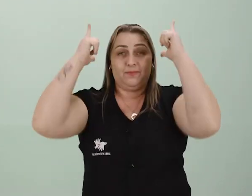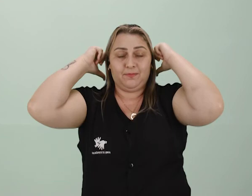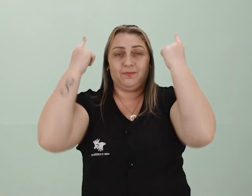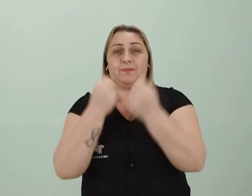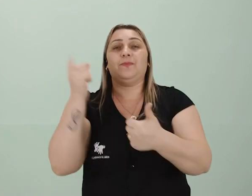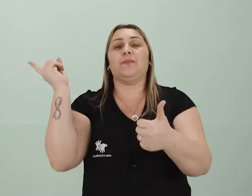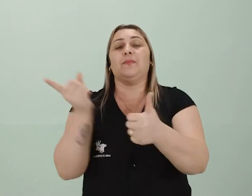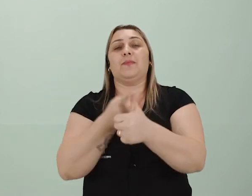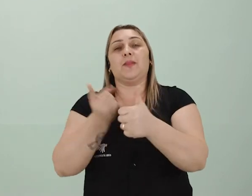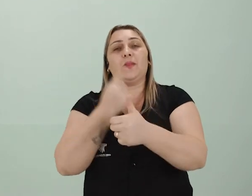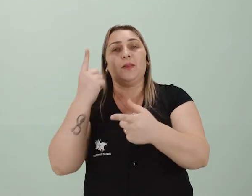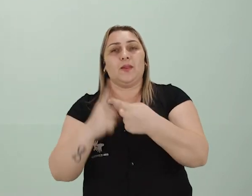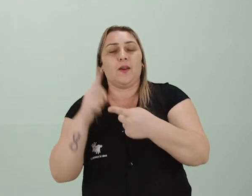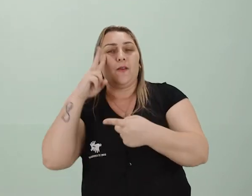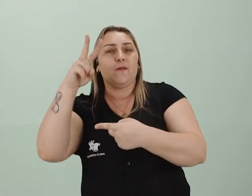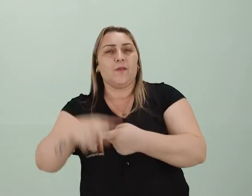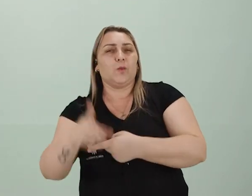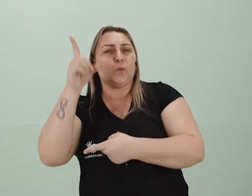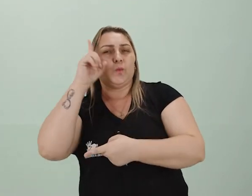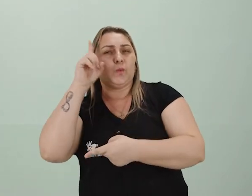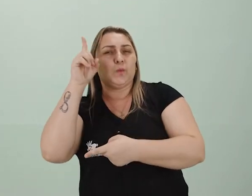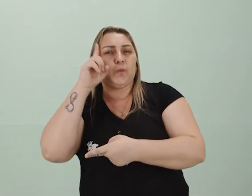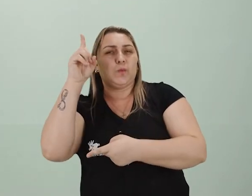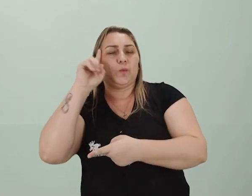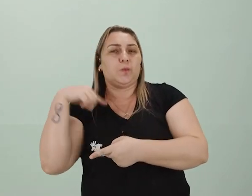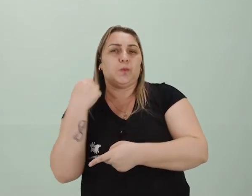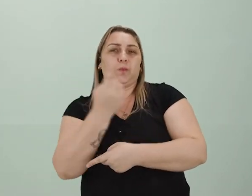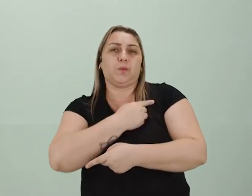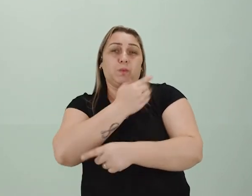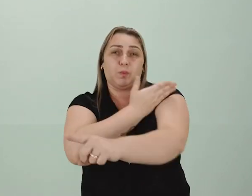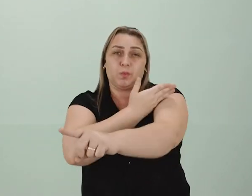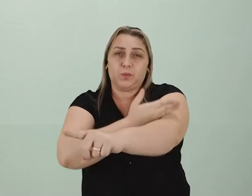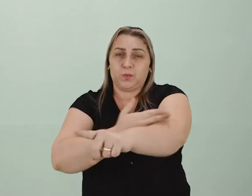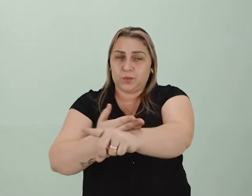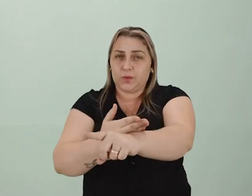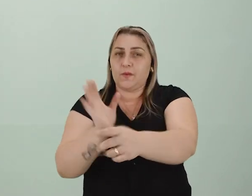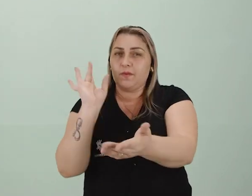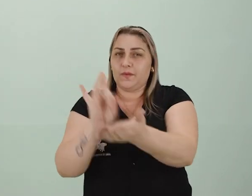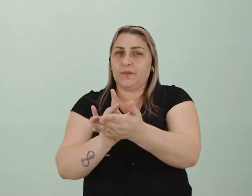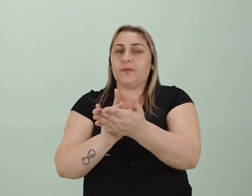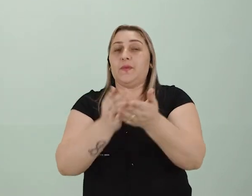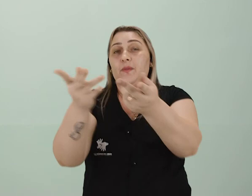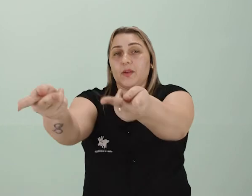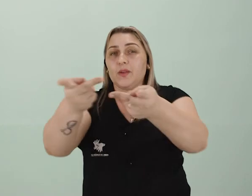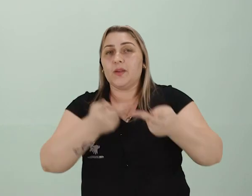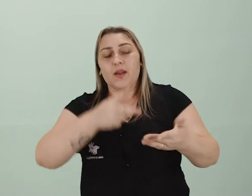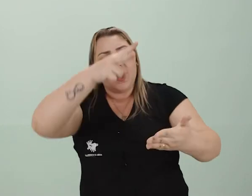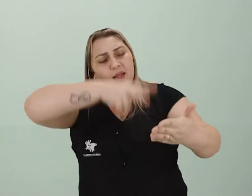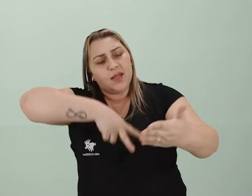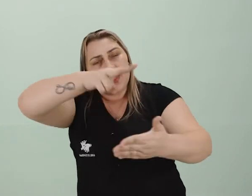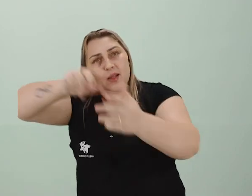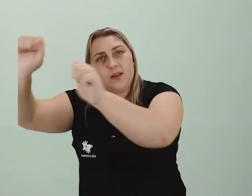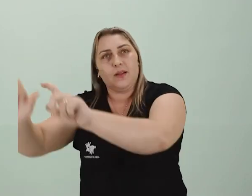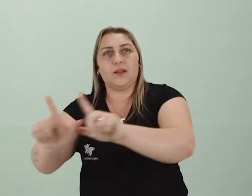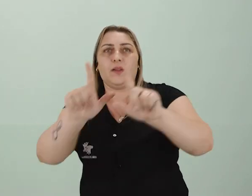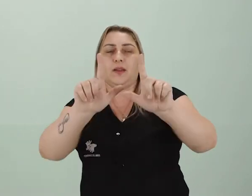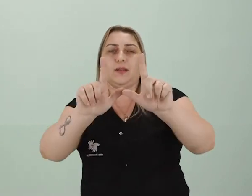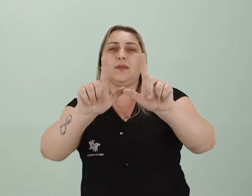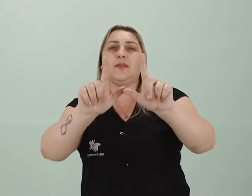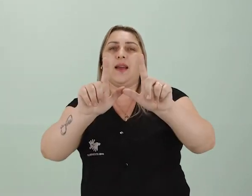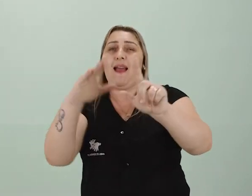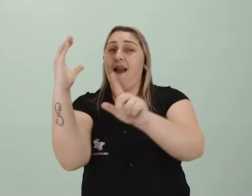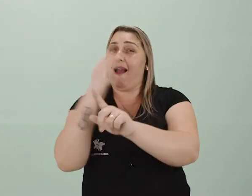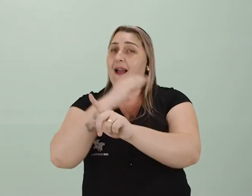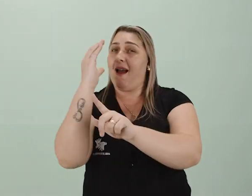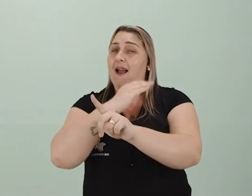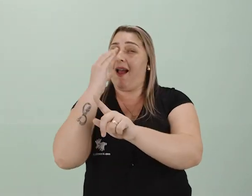Primeiro porque a gente vê ela em todos os lugares da nossa cultura, não é verdade? E aí eu vou te convidar a ler um slide comigo. A gente está indo